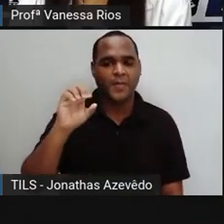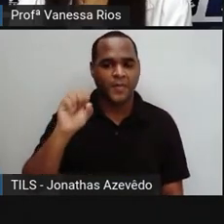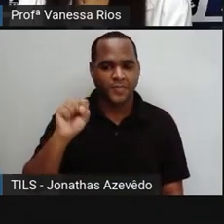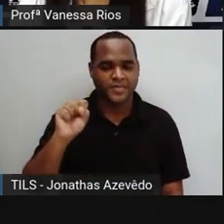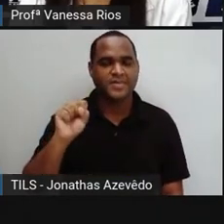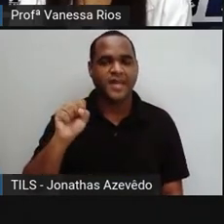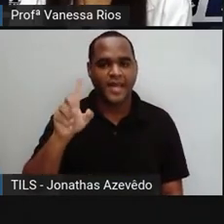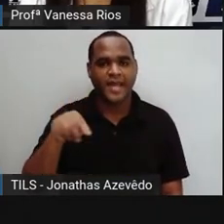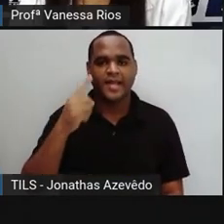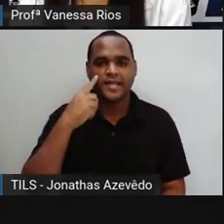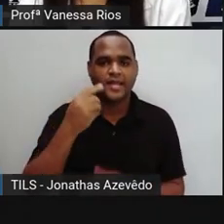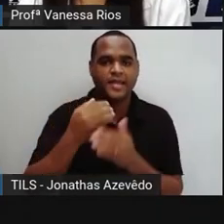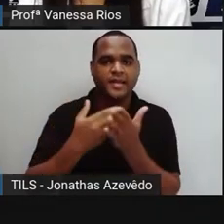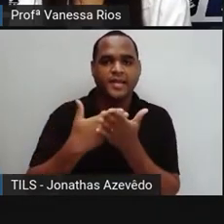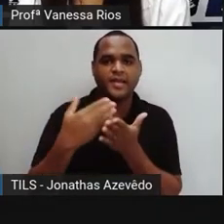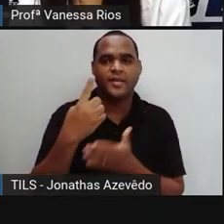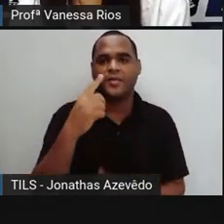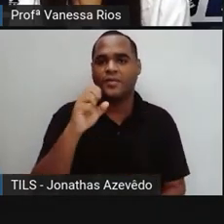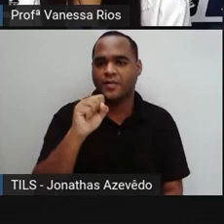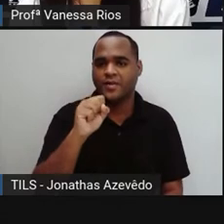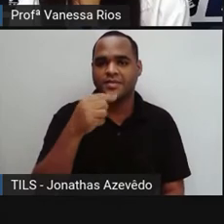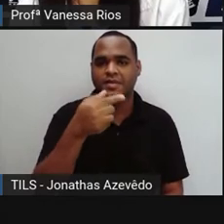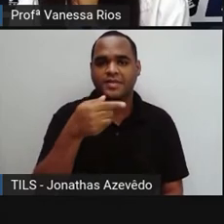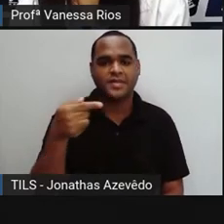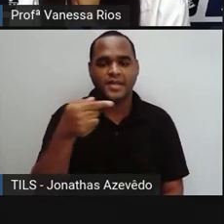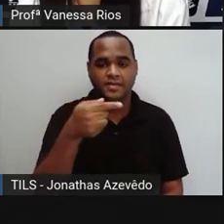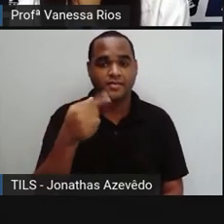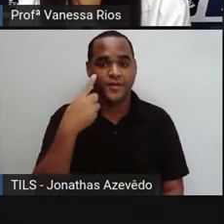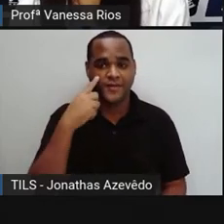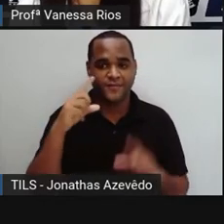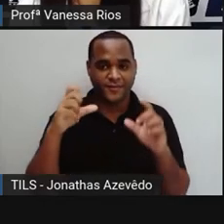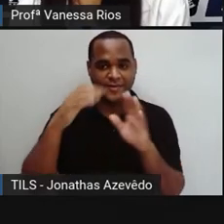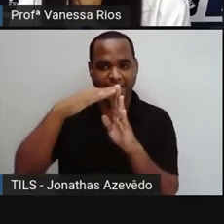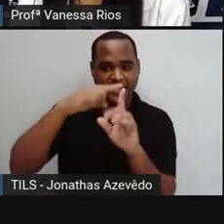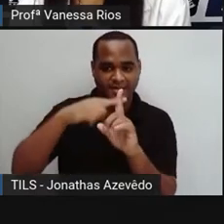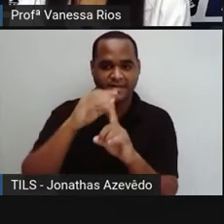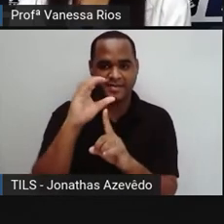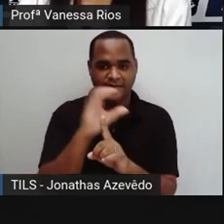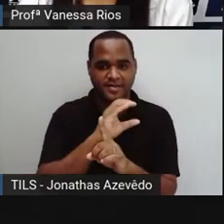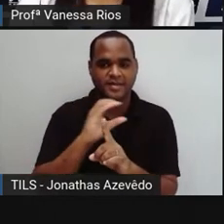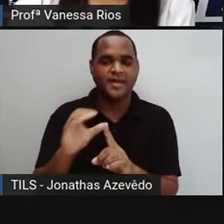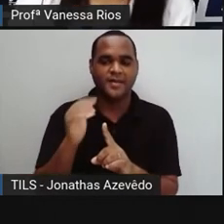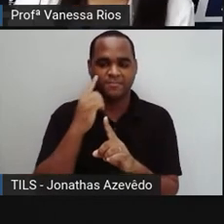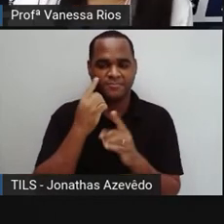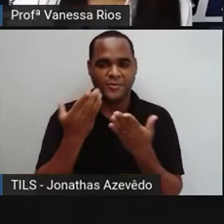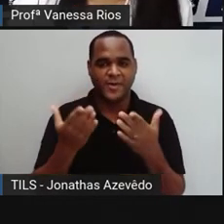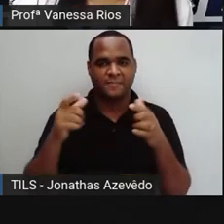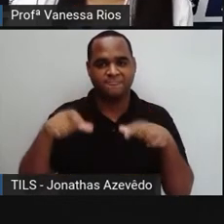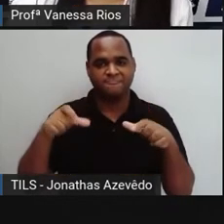1877, ao fundo, a Catedral de Sankatraz.